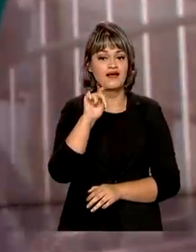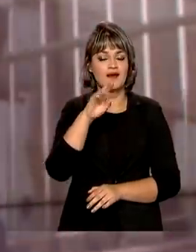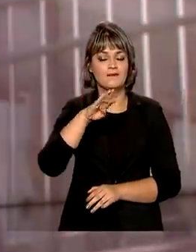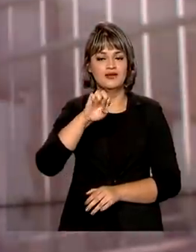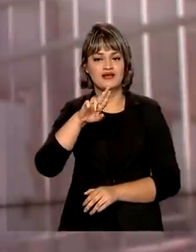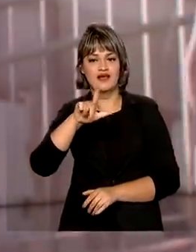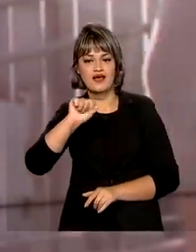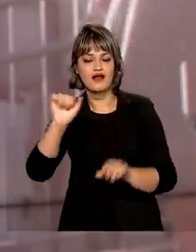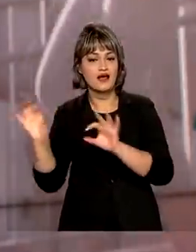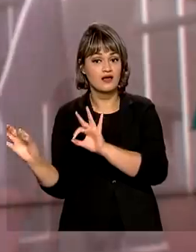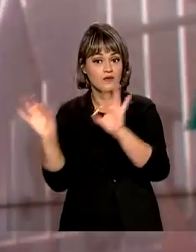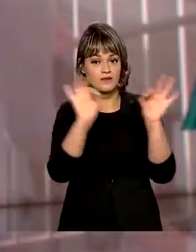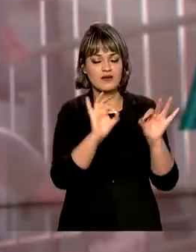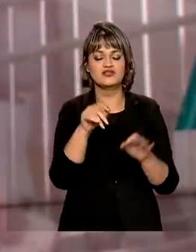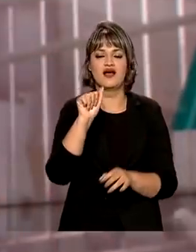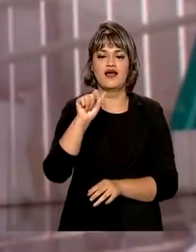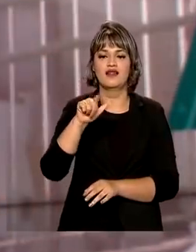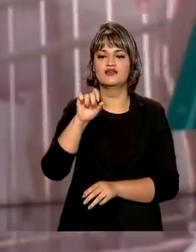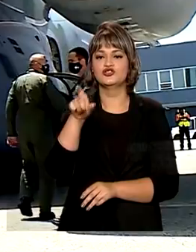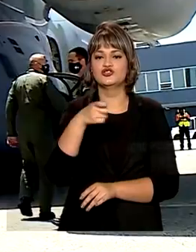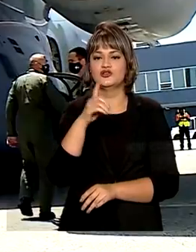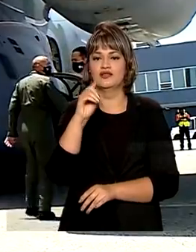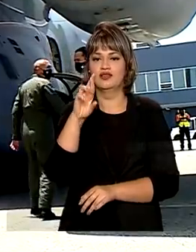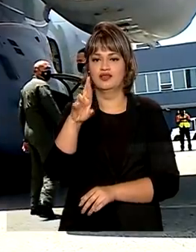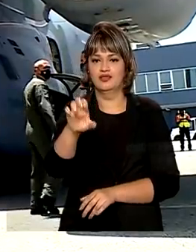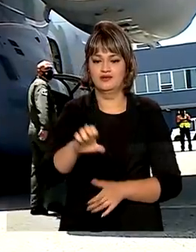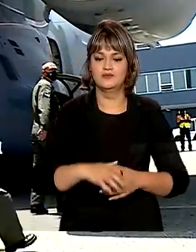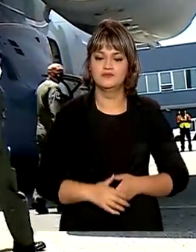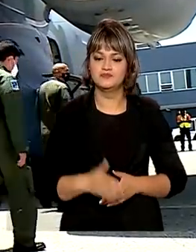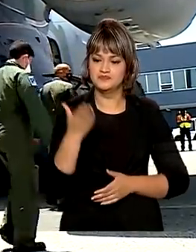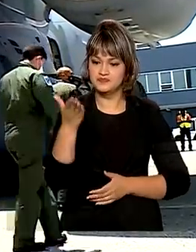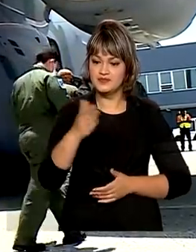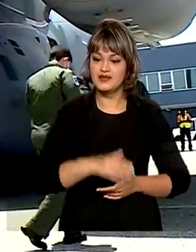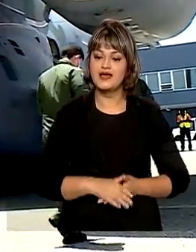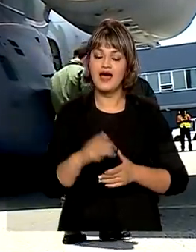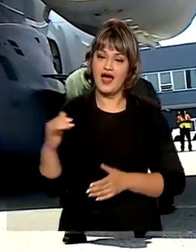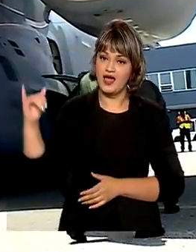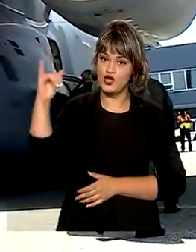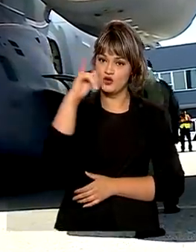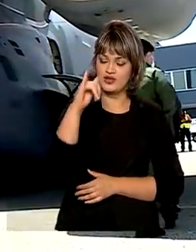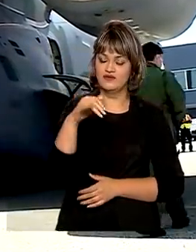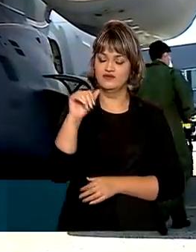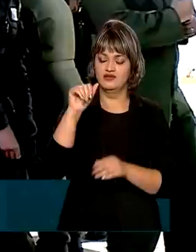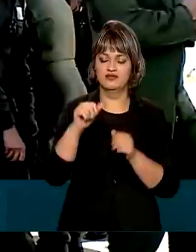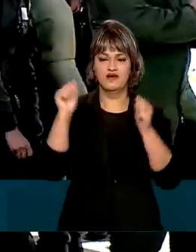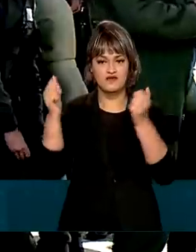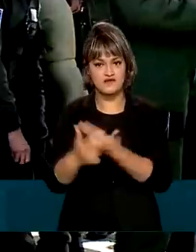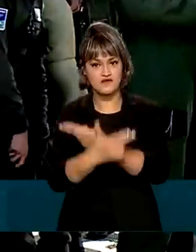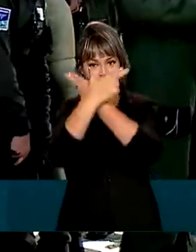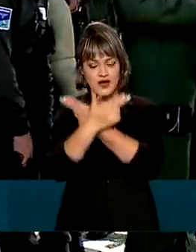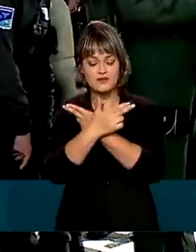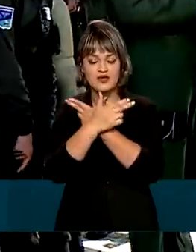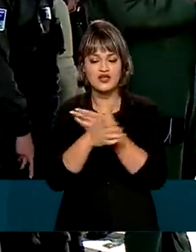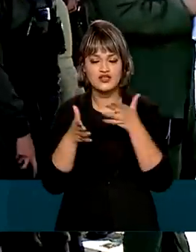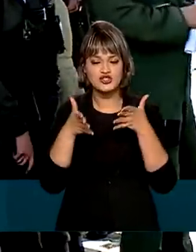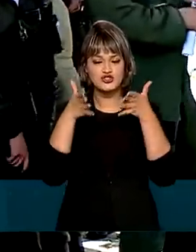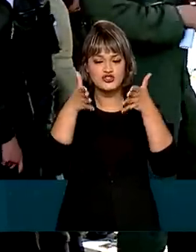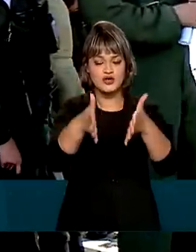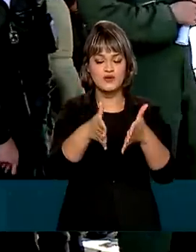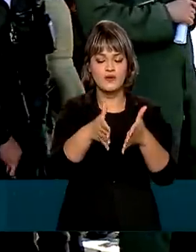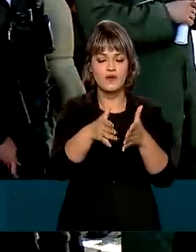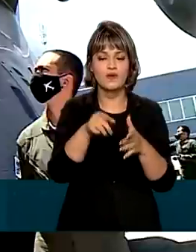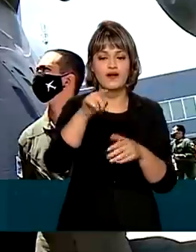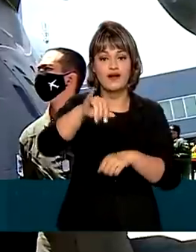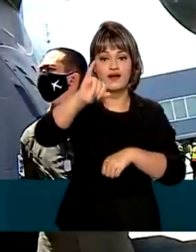Noronha, com imagens de Alexandre Silva. A aeronave da Força Aérea Brasileira chegou a Porto